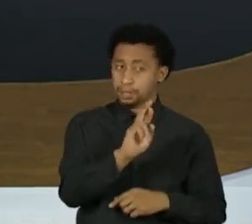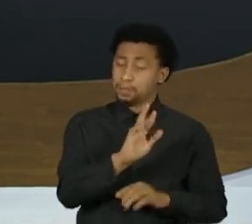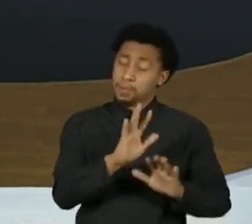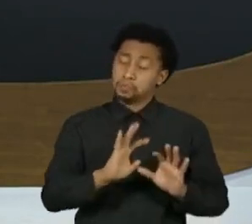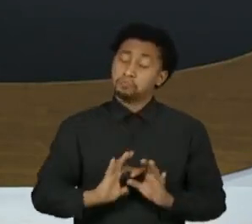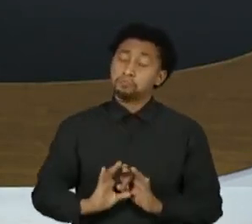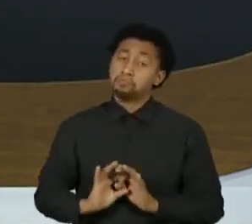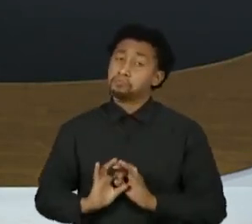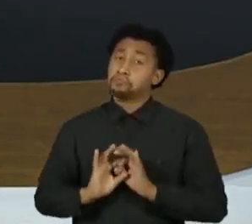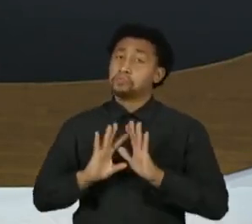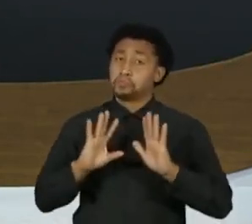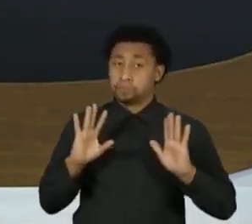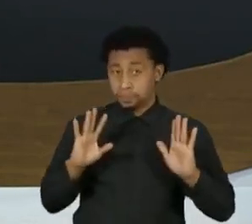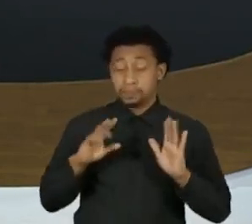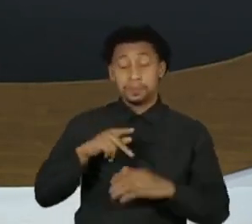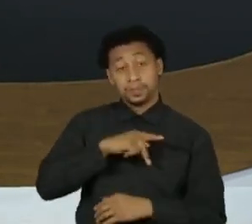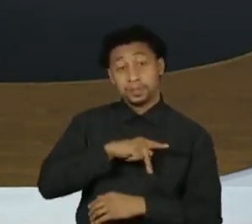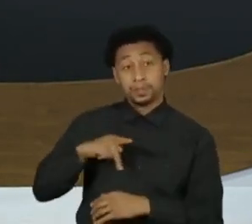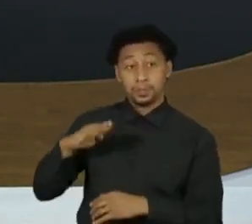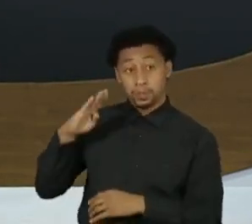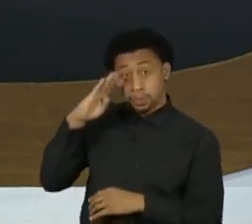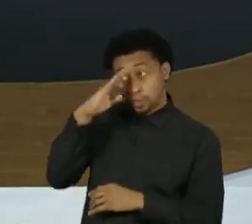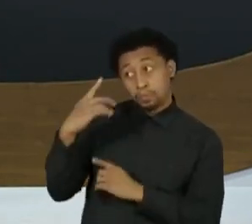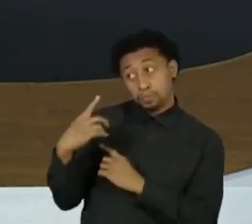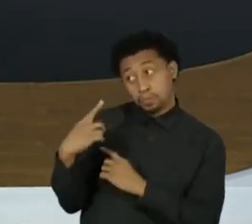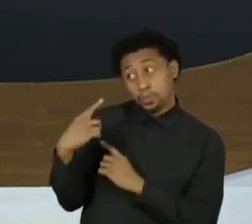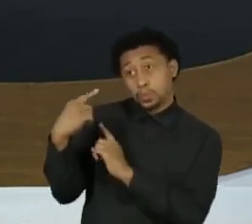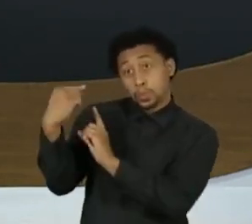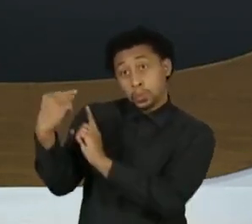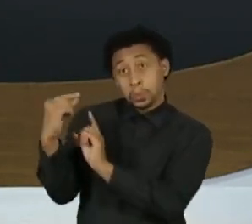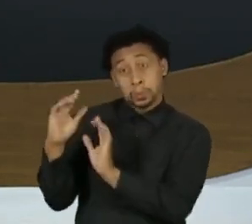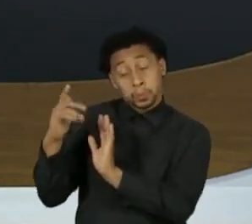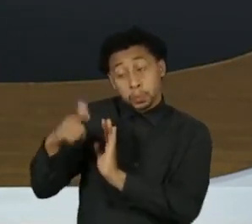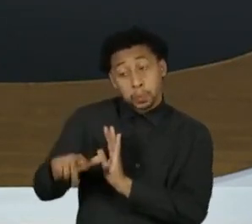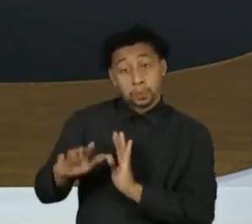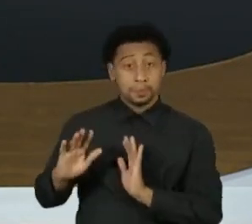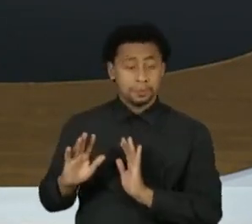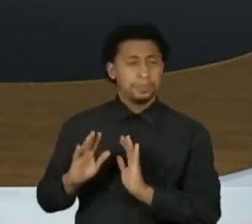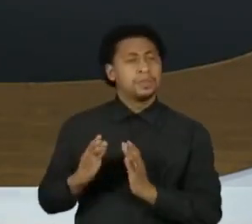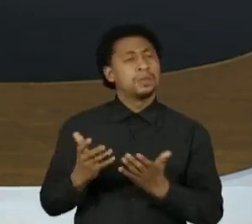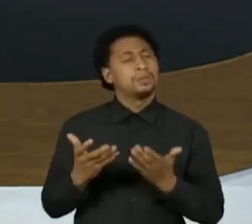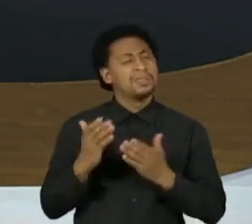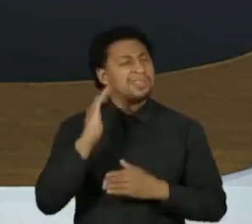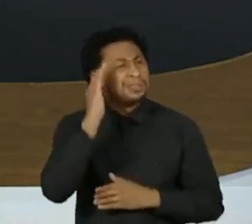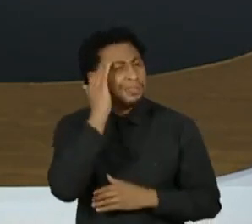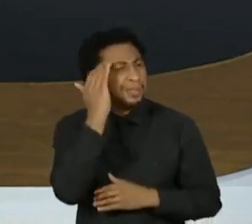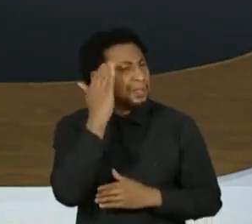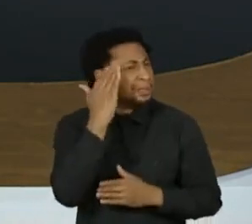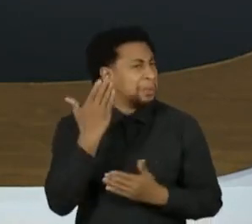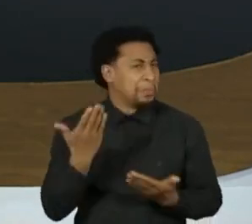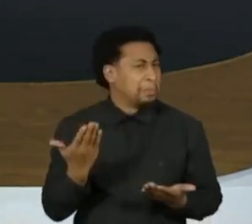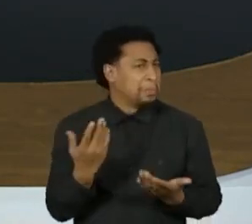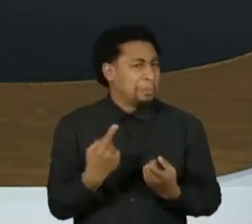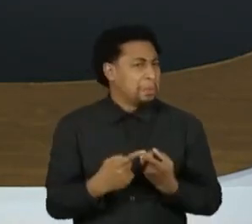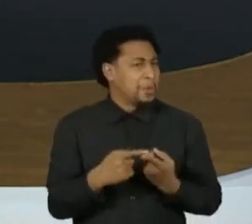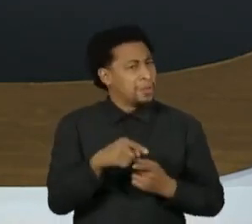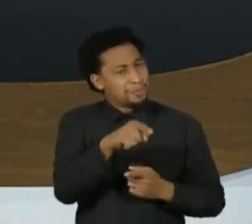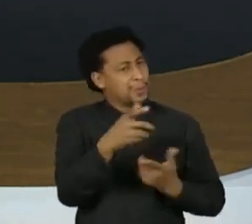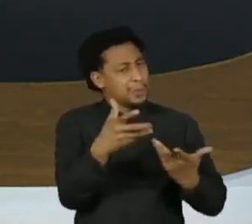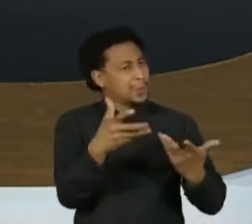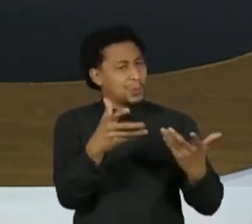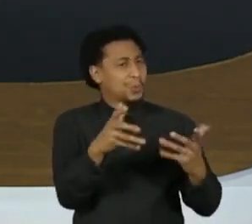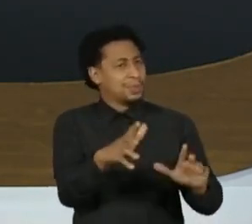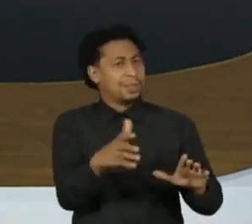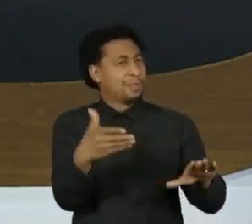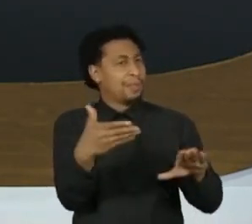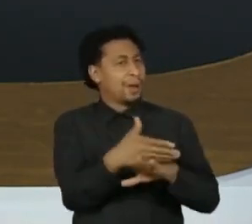disposição do presidente Jair Bolsonaro caso ele quisesse reconduzi-la. Queria entender por que a senhora não quis fazer parte da